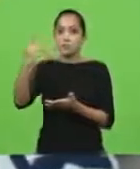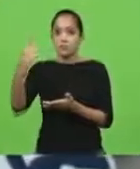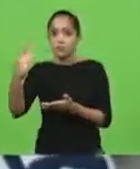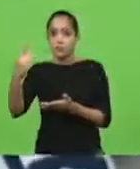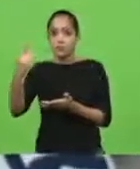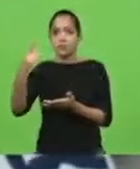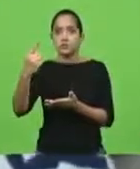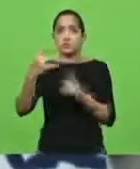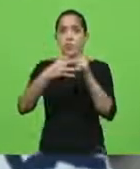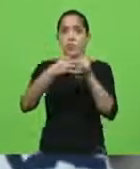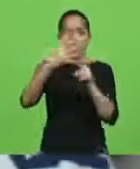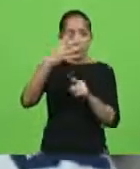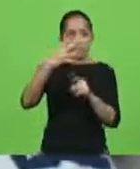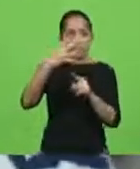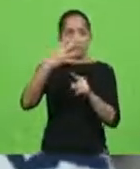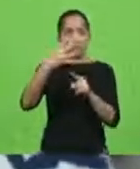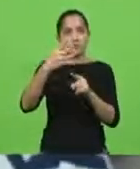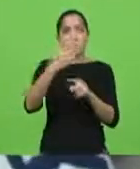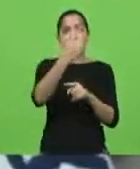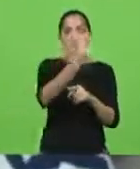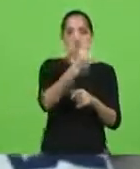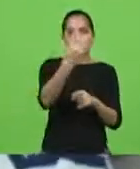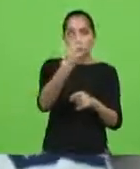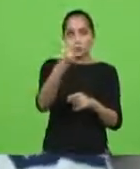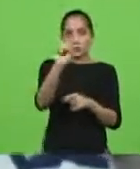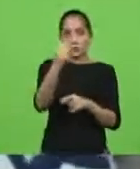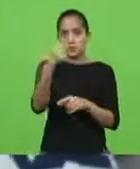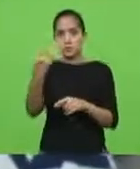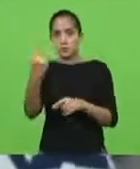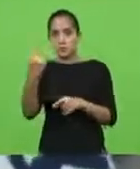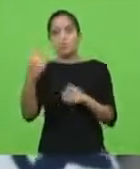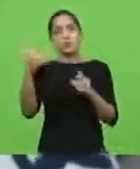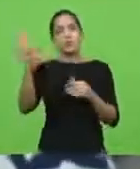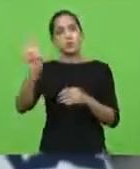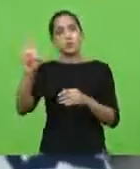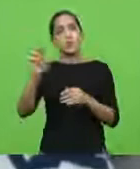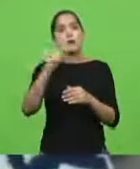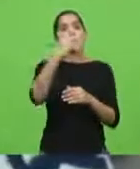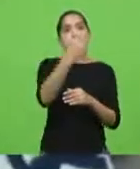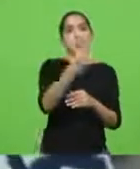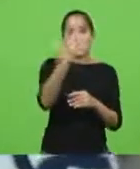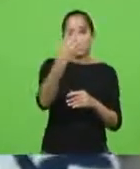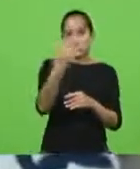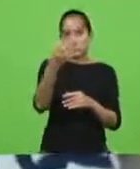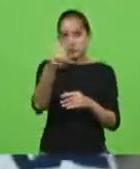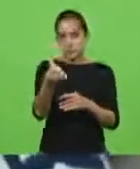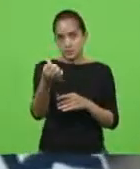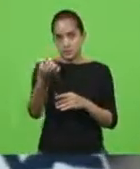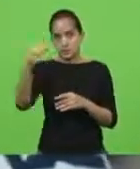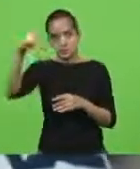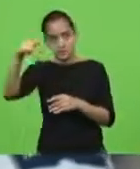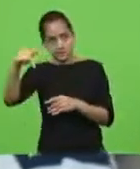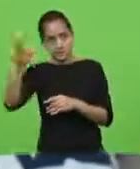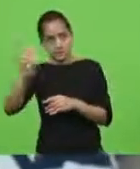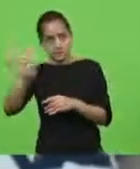quatro faixas, variando entre 1.281 e 1.467.